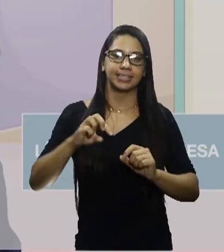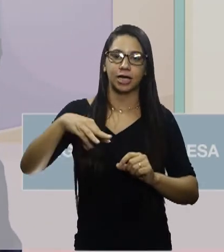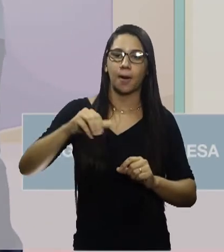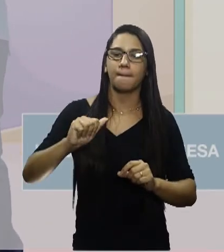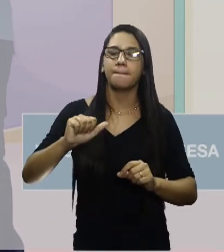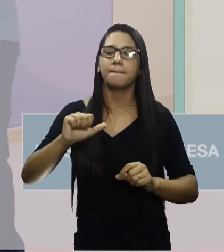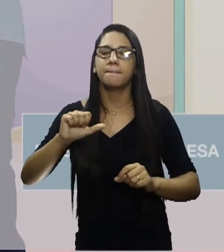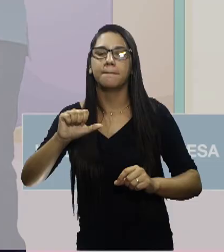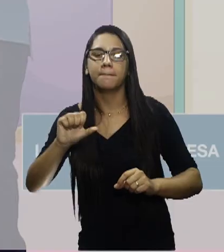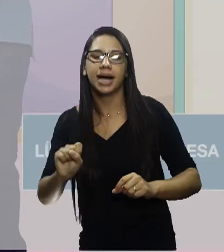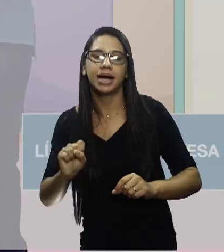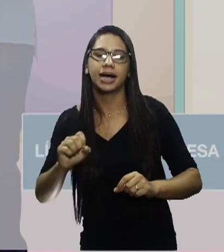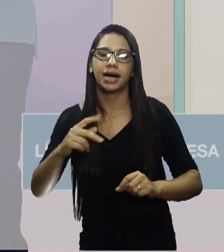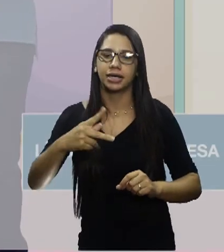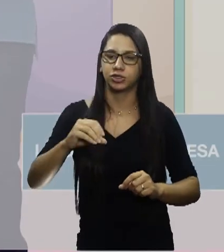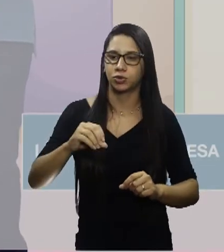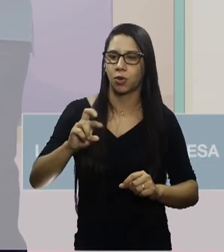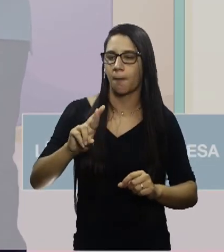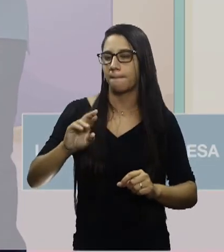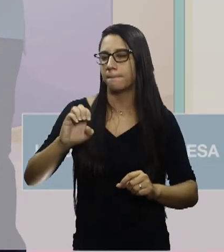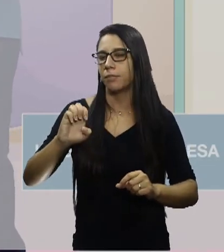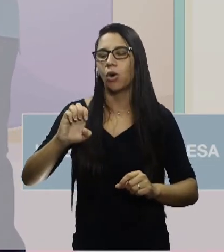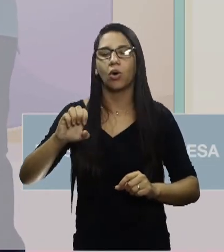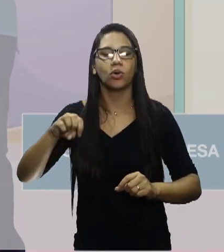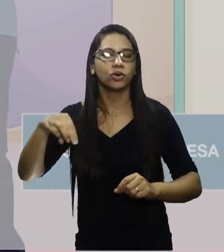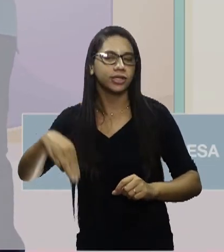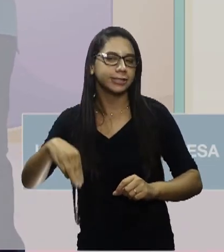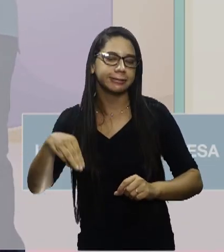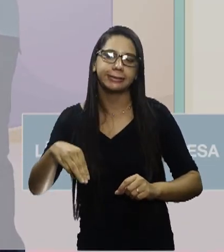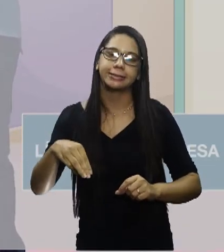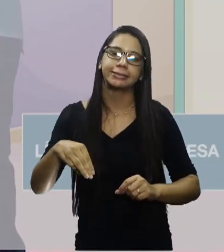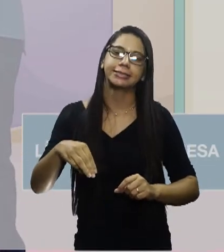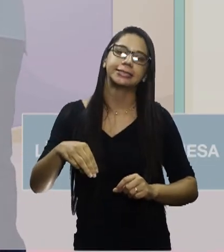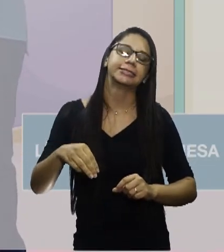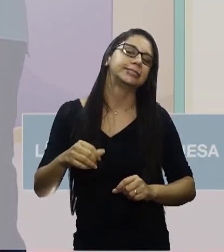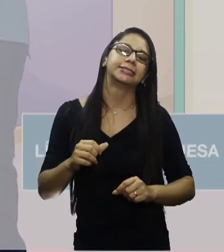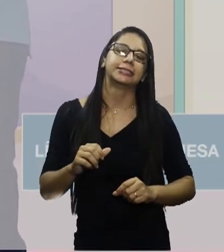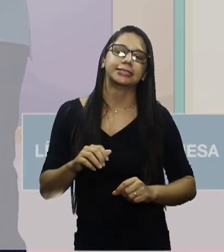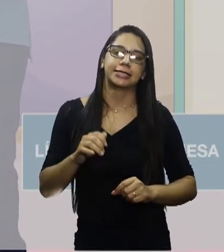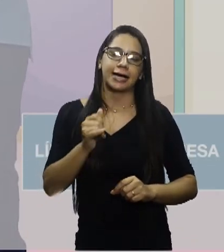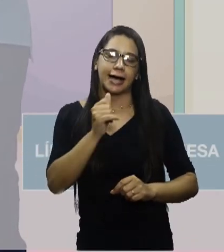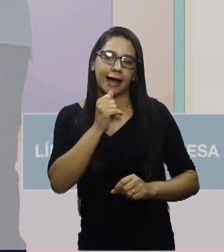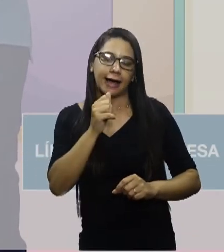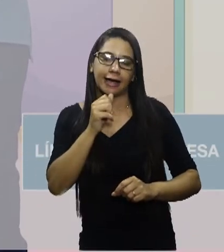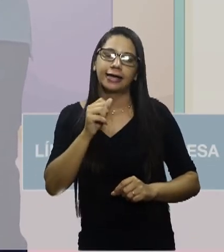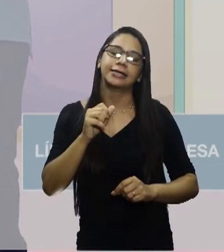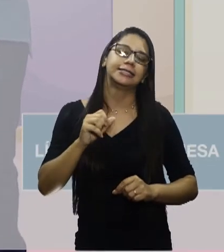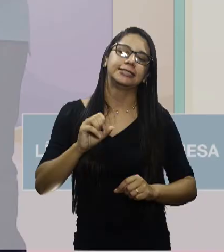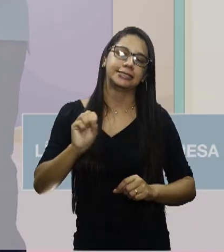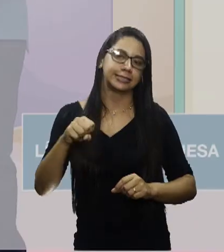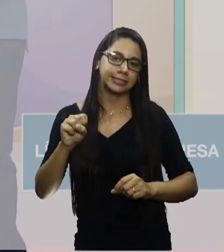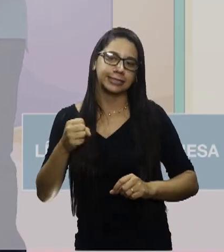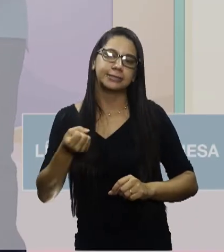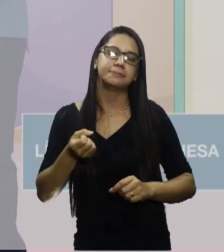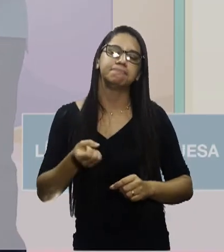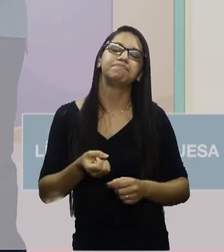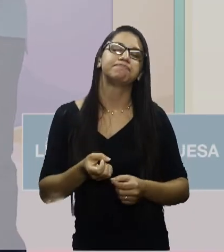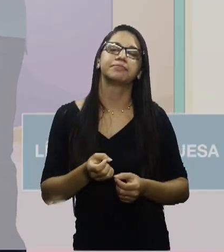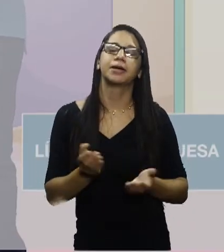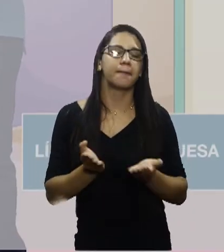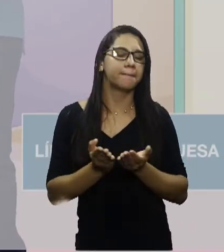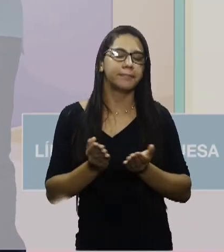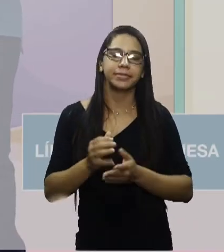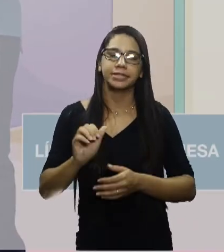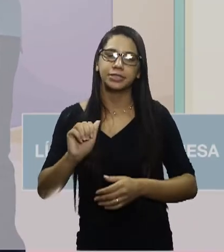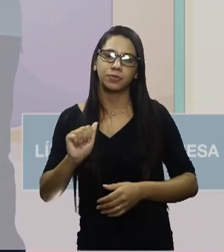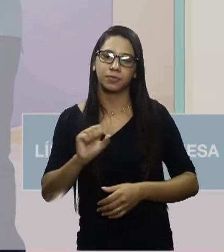porém, contudo, todavia, senão, entretanto, no entanto, não obstante, ainda assim, apesar disso, mesmo assim. É importante